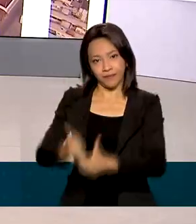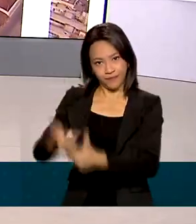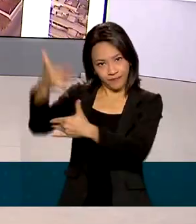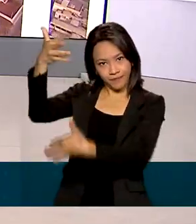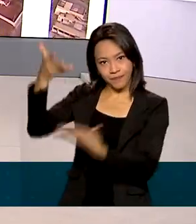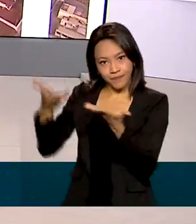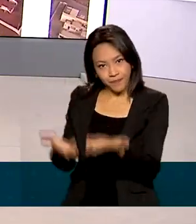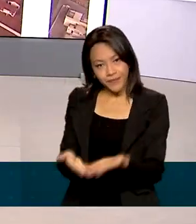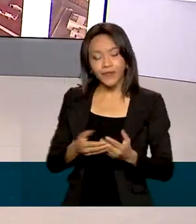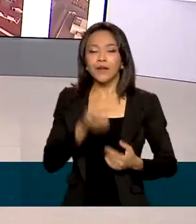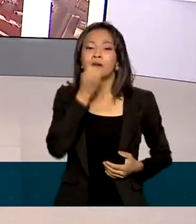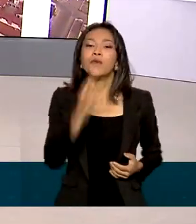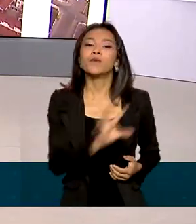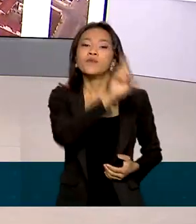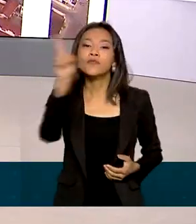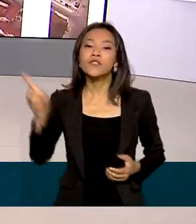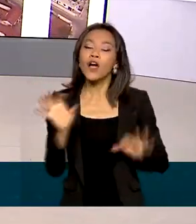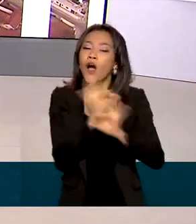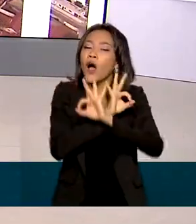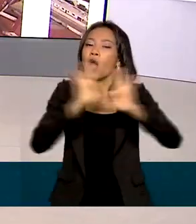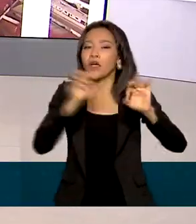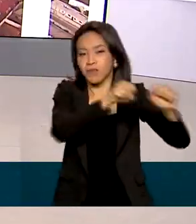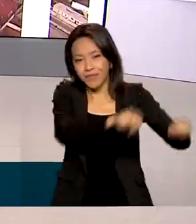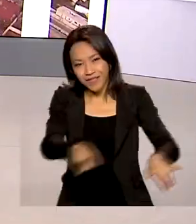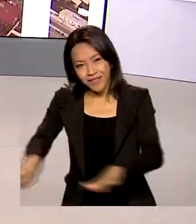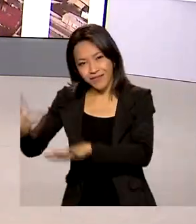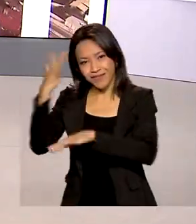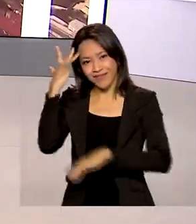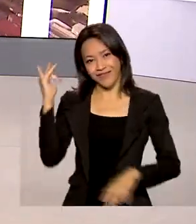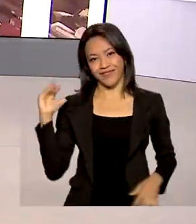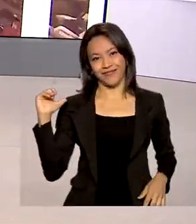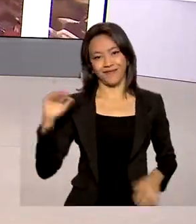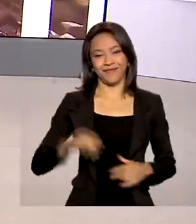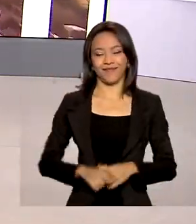Brasil. Para você, um bom dia, uma ótima semana e até amanhã.